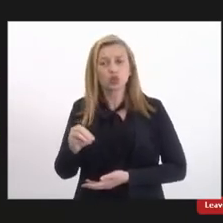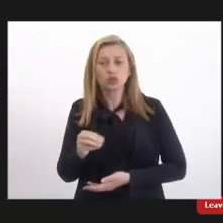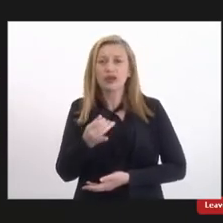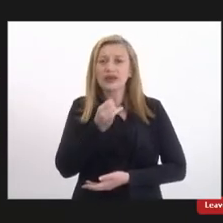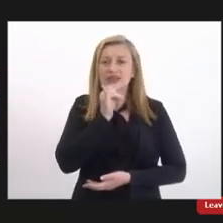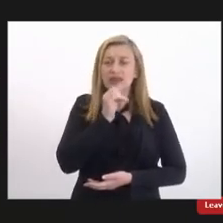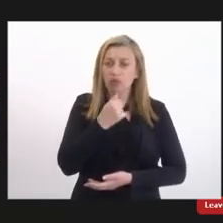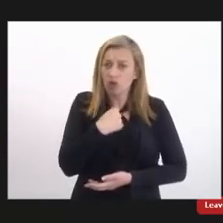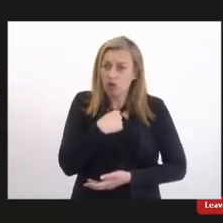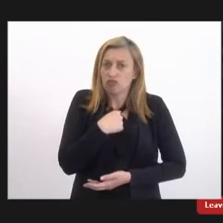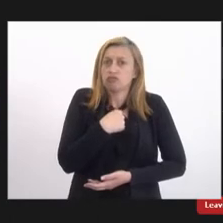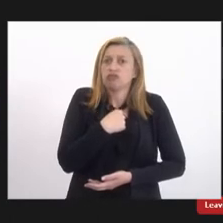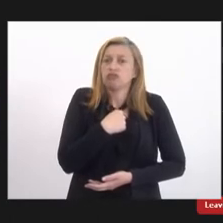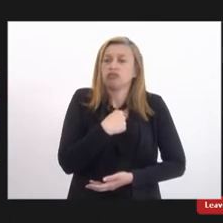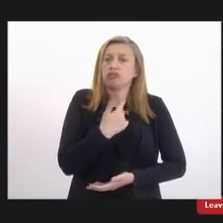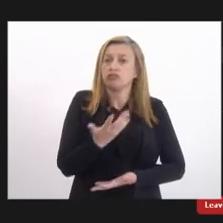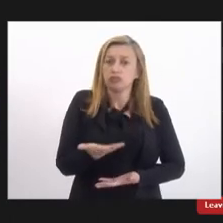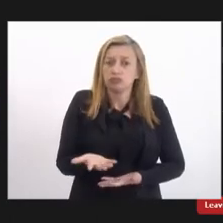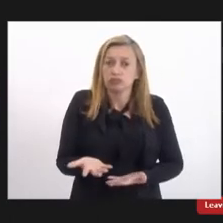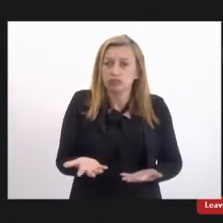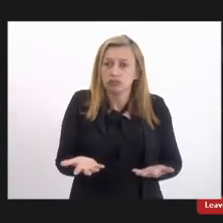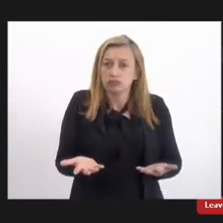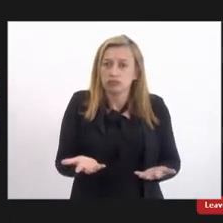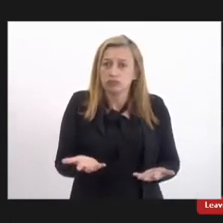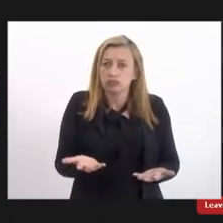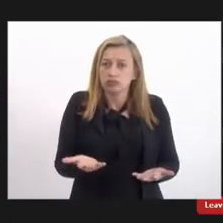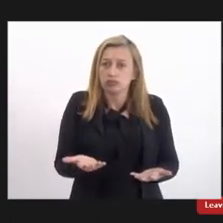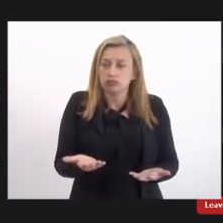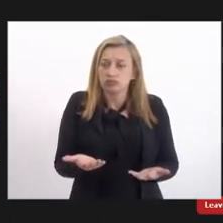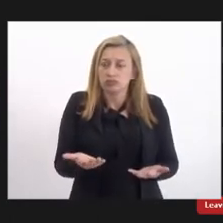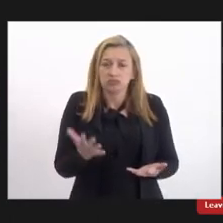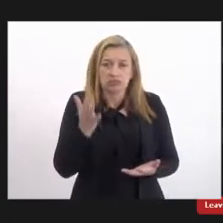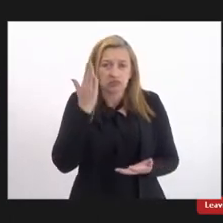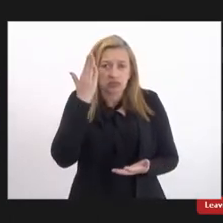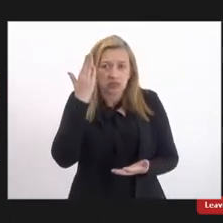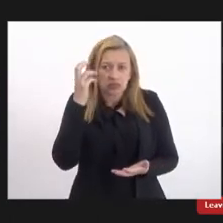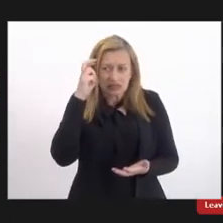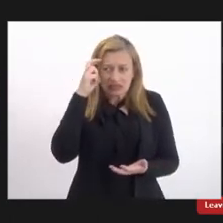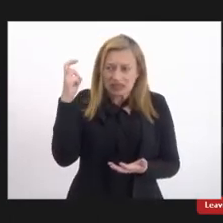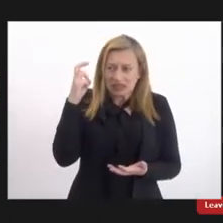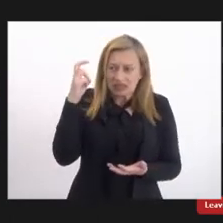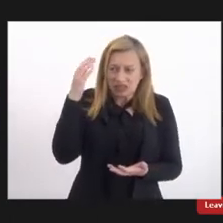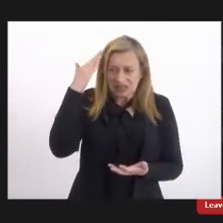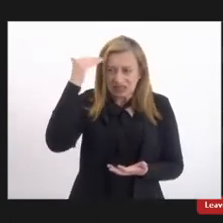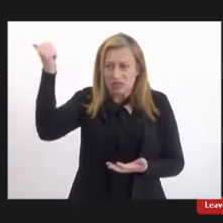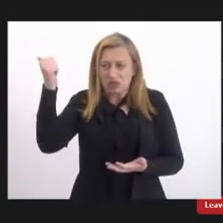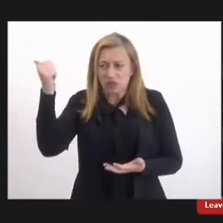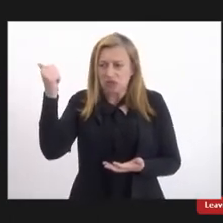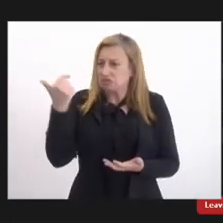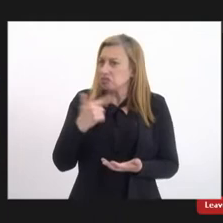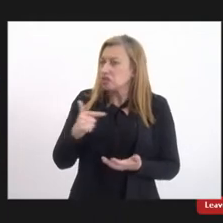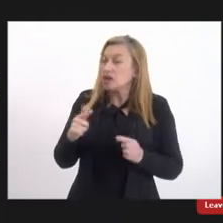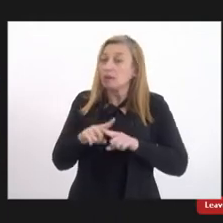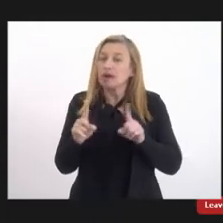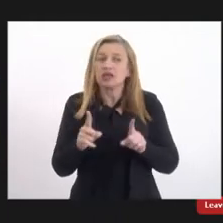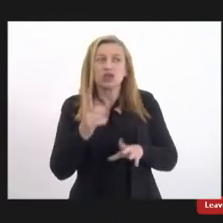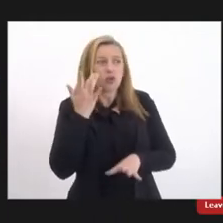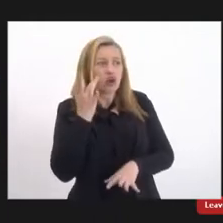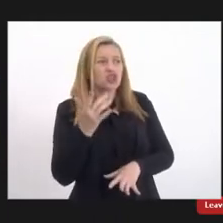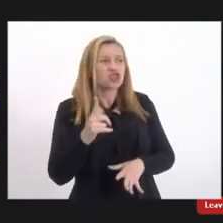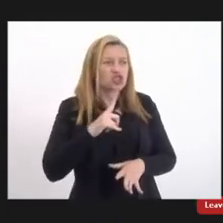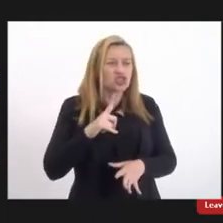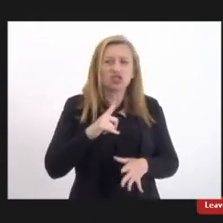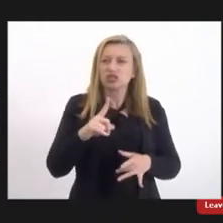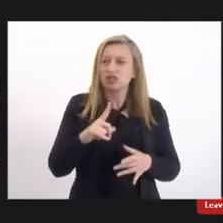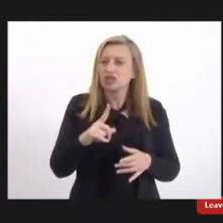exemplo eu a gente não é dono do saber em tudo mas eu acho que tinha que ter uma outra forma